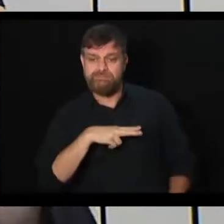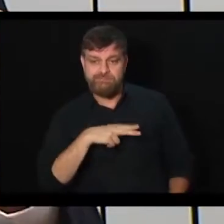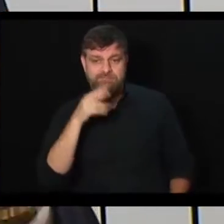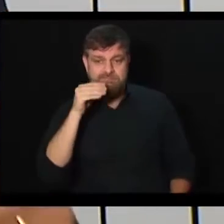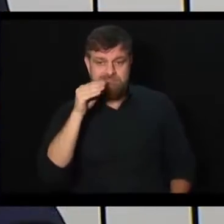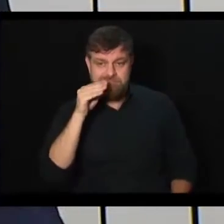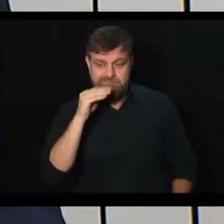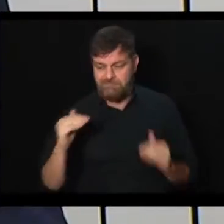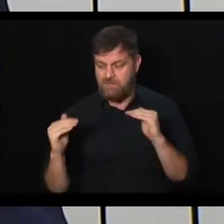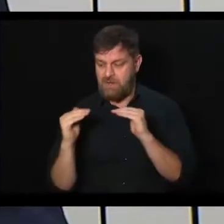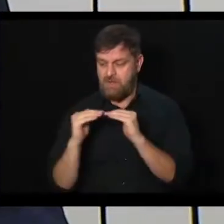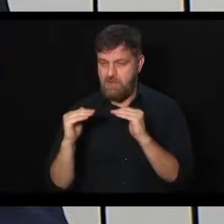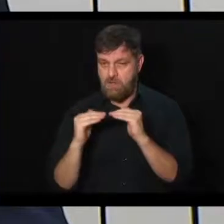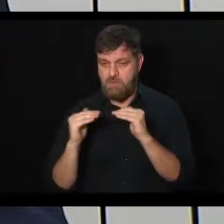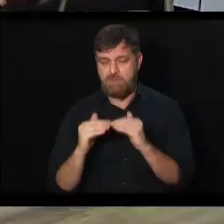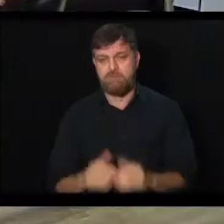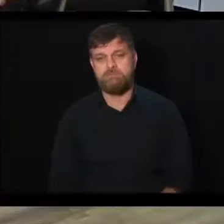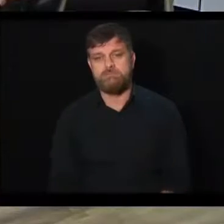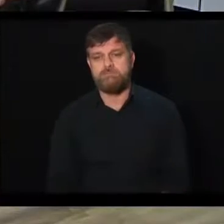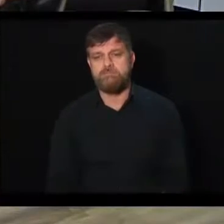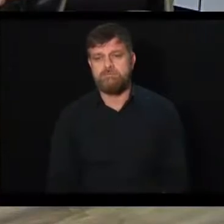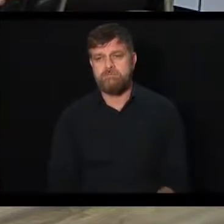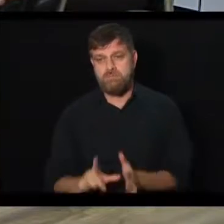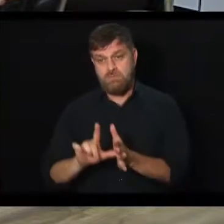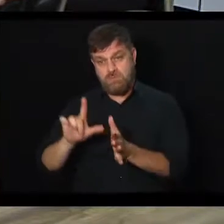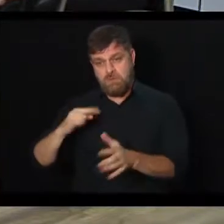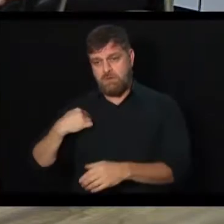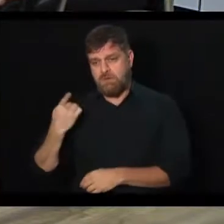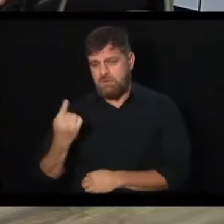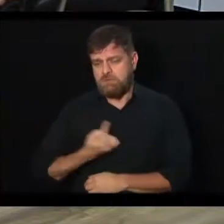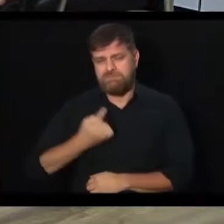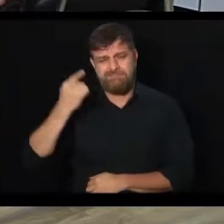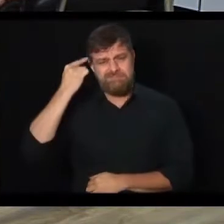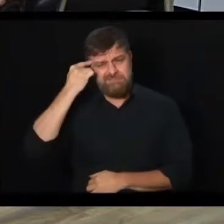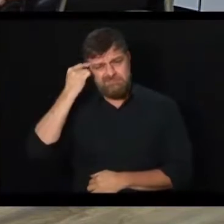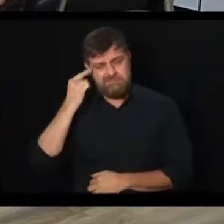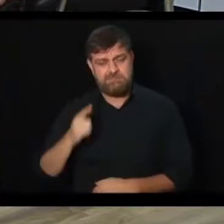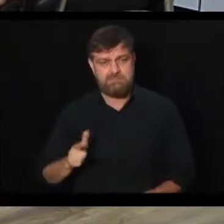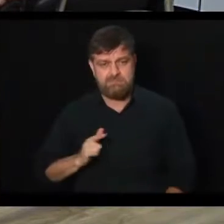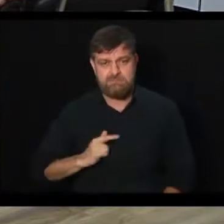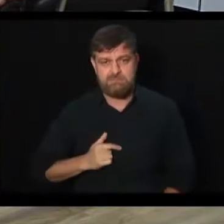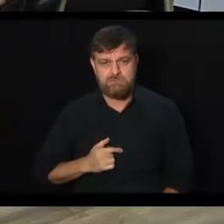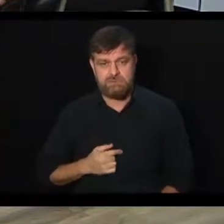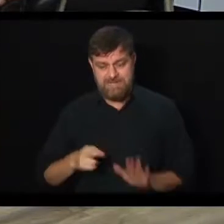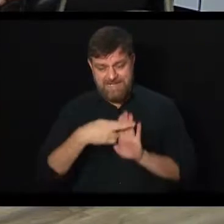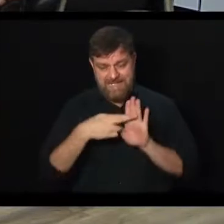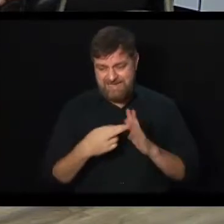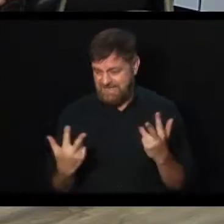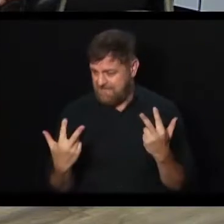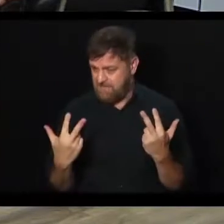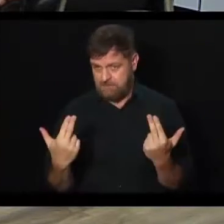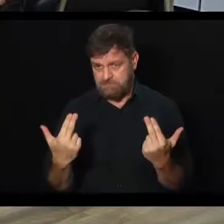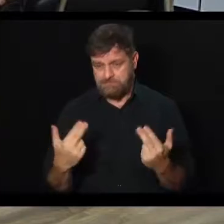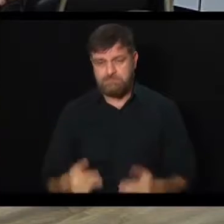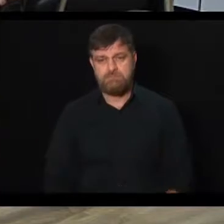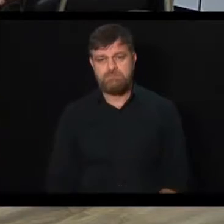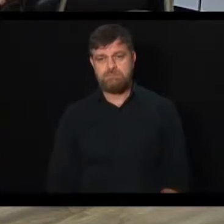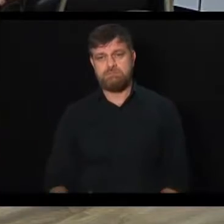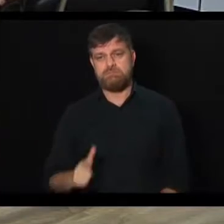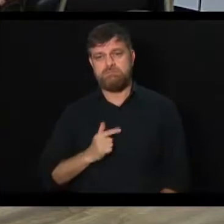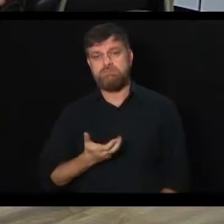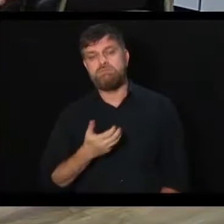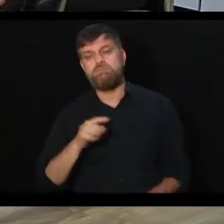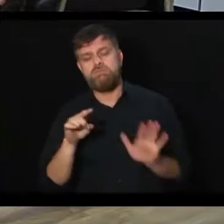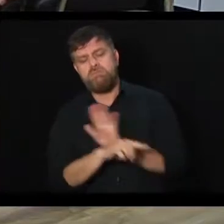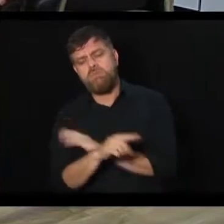terá igualdade para todos. Certo, antes da gente falar um pouquinho dessa questão da igualdade, Doutor, eu queria que o senhor esclarecesse melhor um